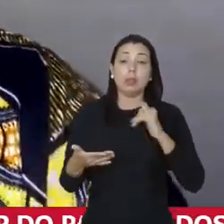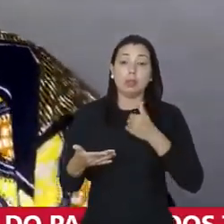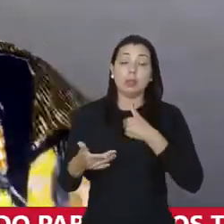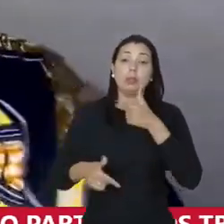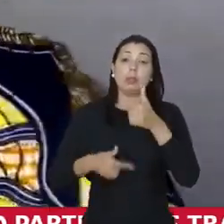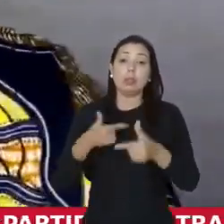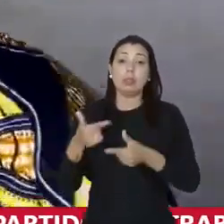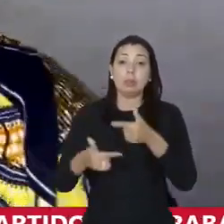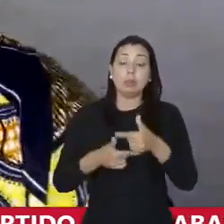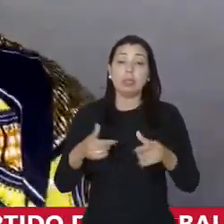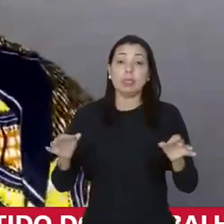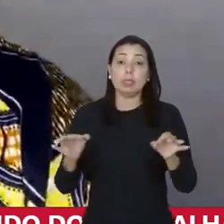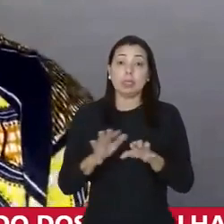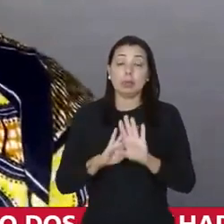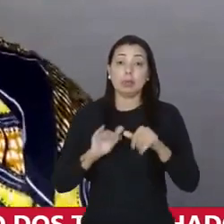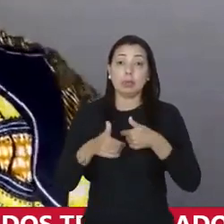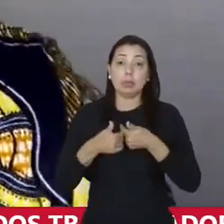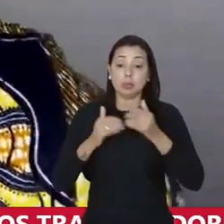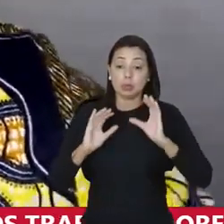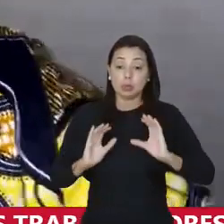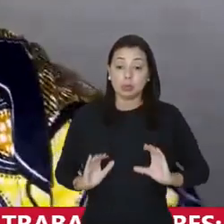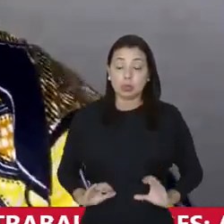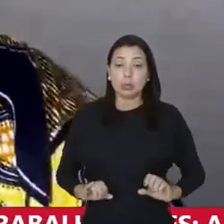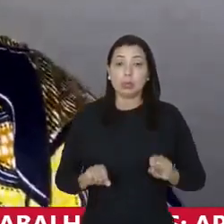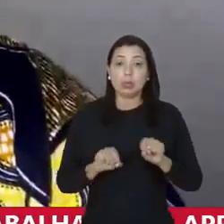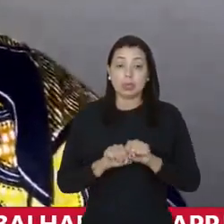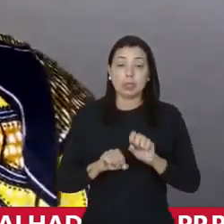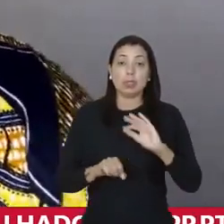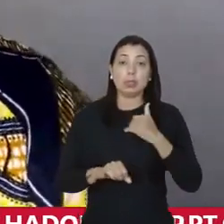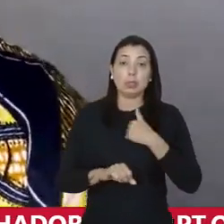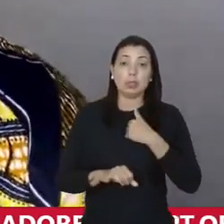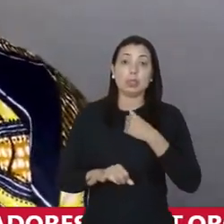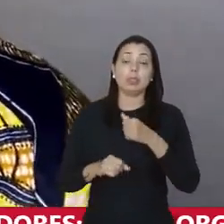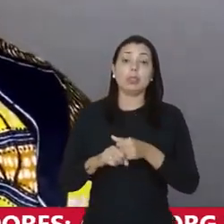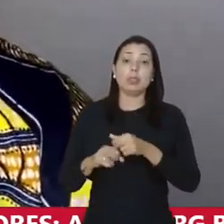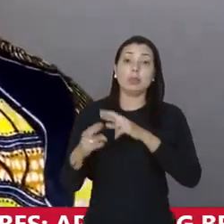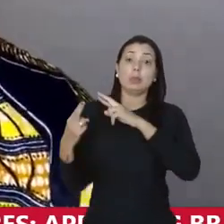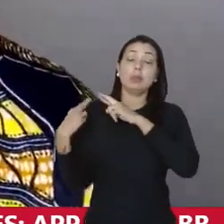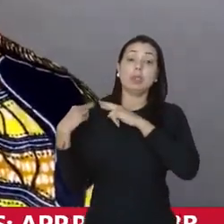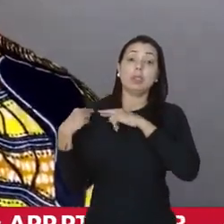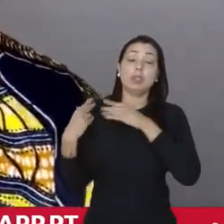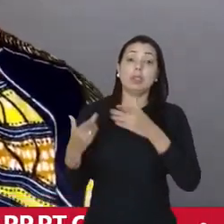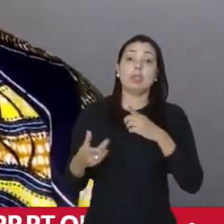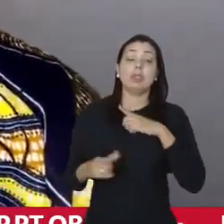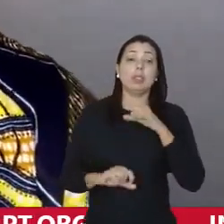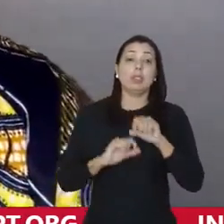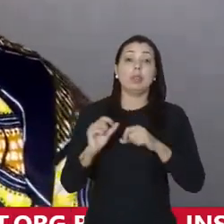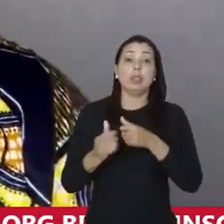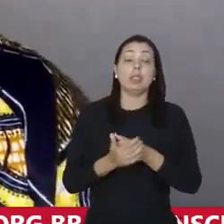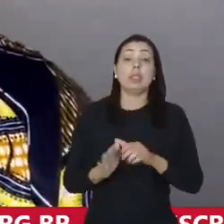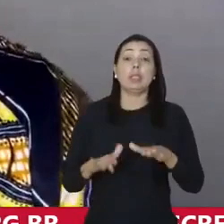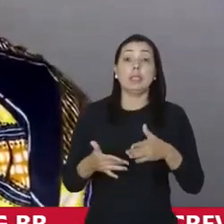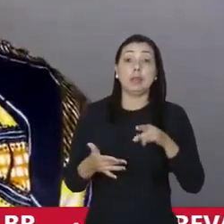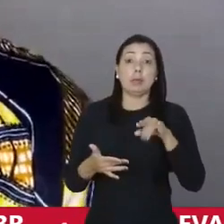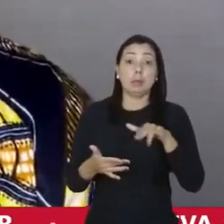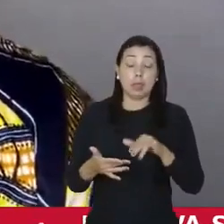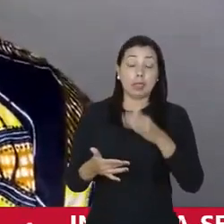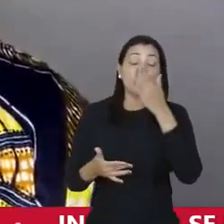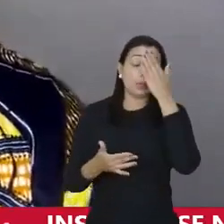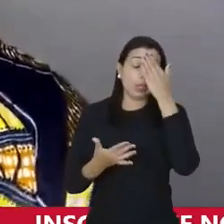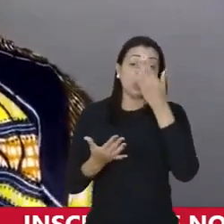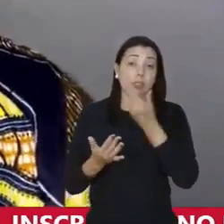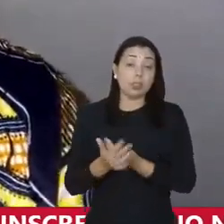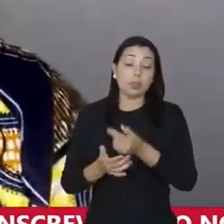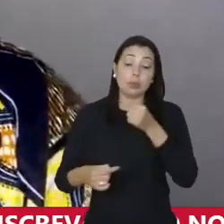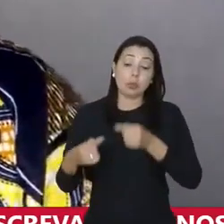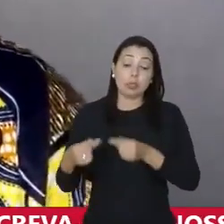trabalhos desagam em nossos corpos, desagam nas nossas responsabilidades nos espaços na qual a gente ocupa. Então, Matos, eu acredito muito